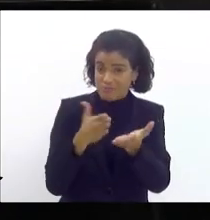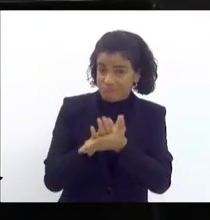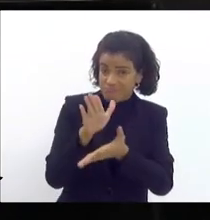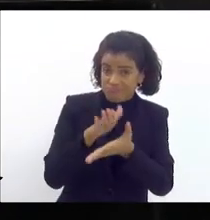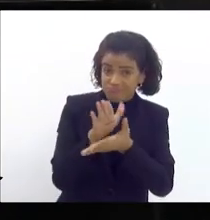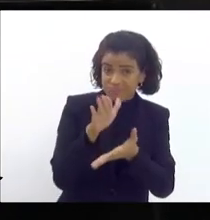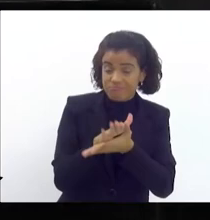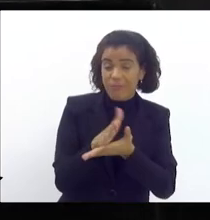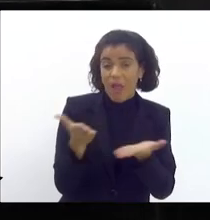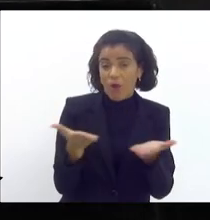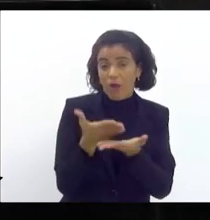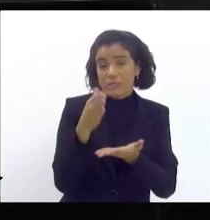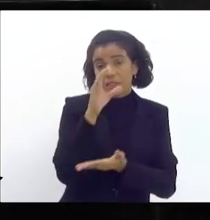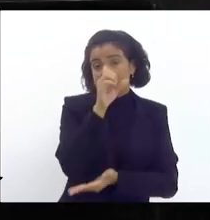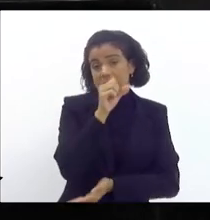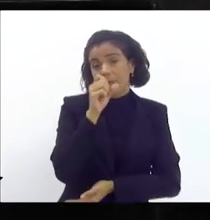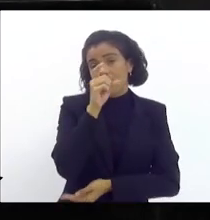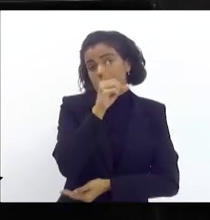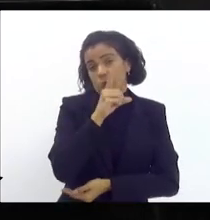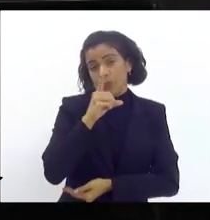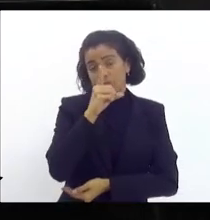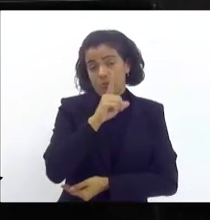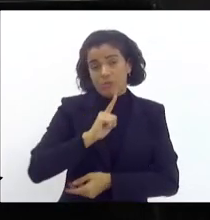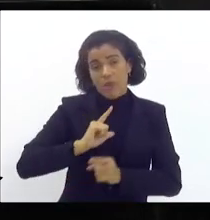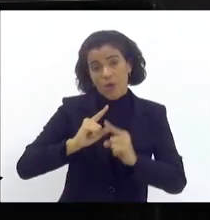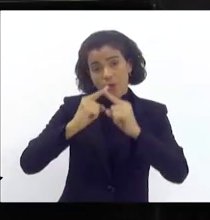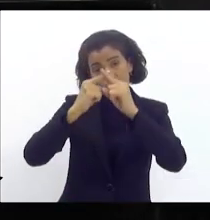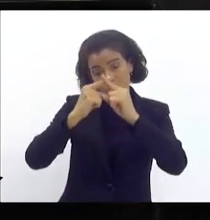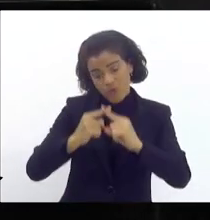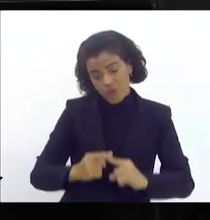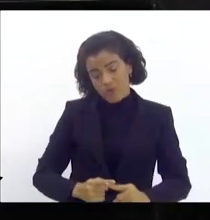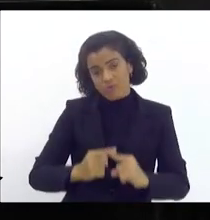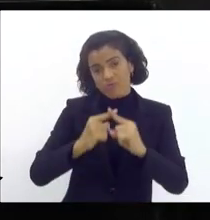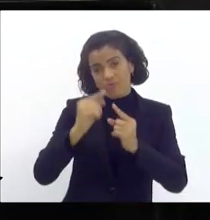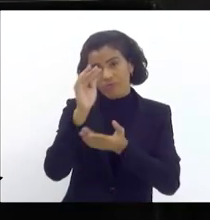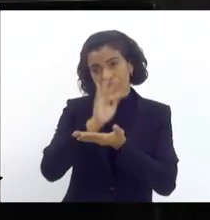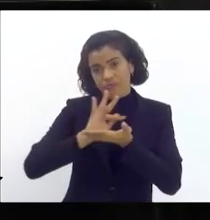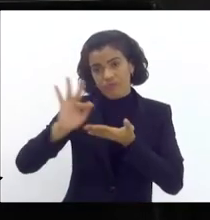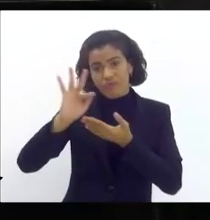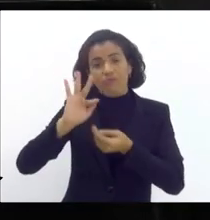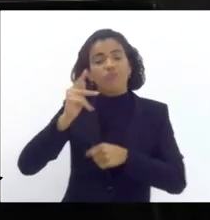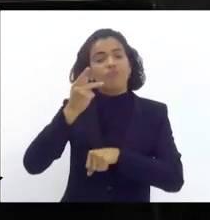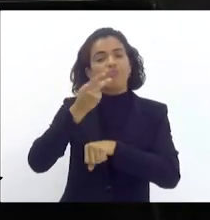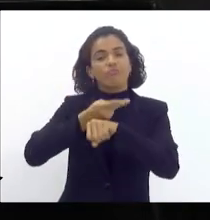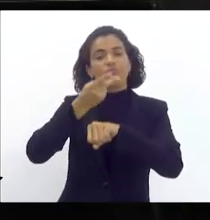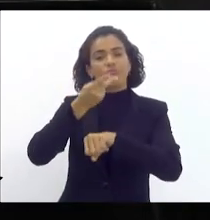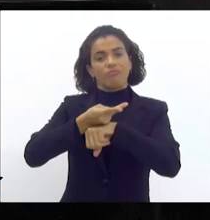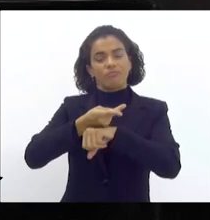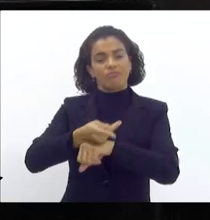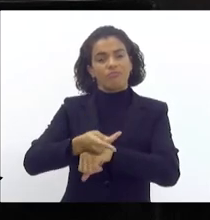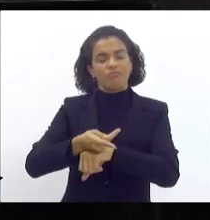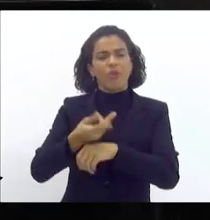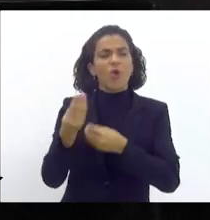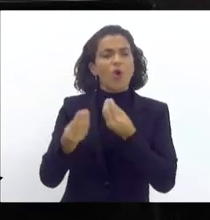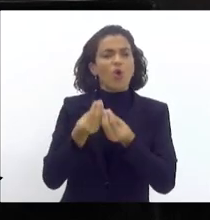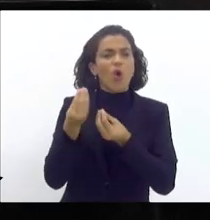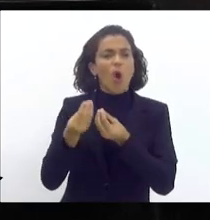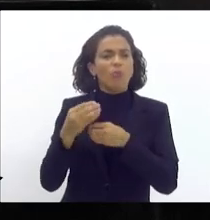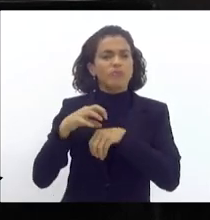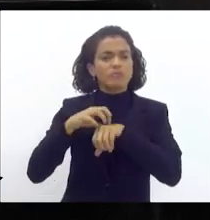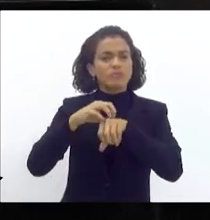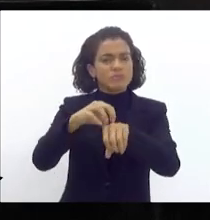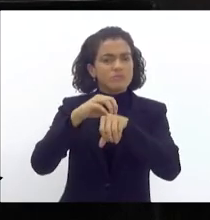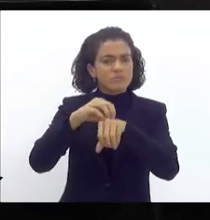Esse final de semana vai ter um campeonato para a faculdade defender o troféu. Como é que leva os atletas?